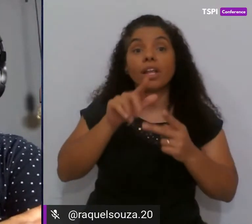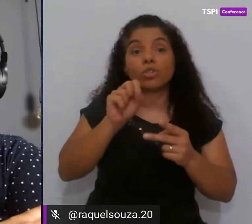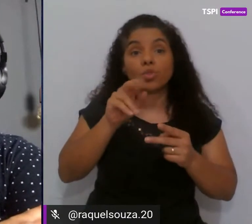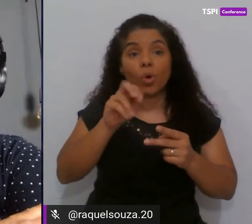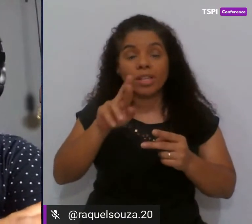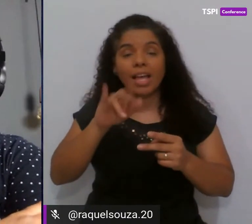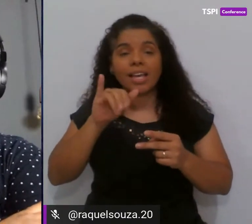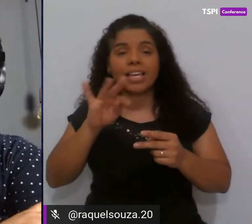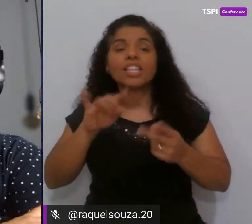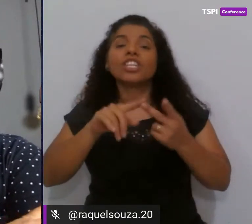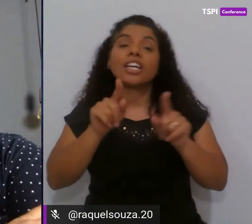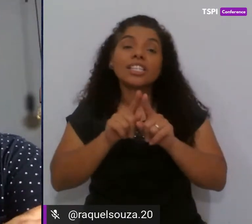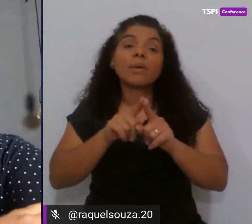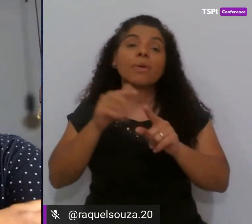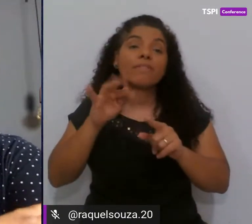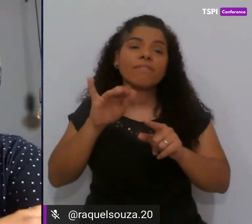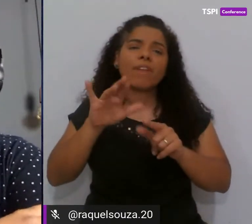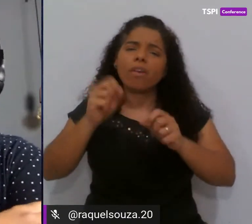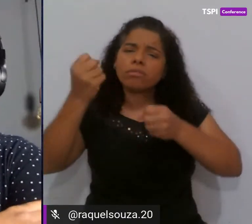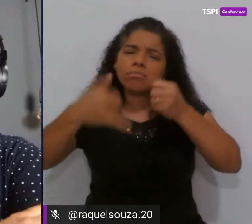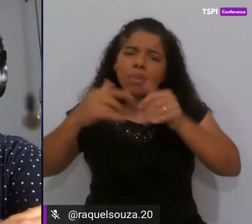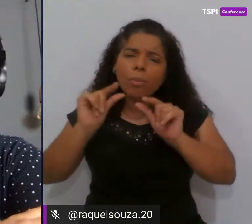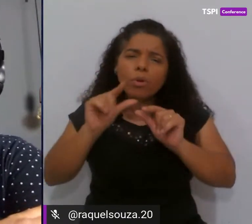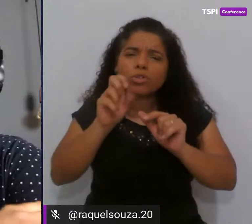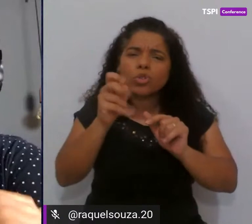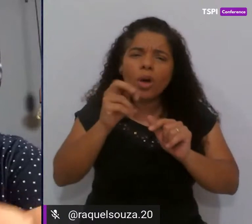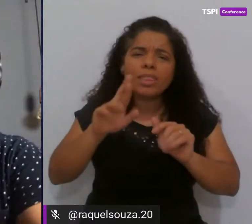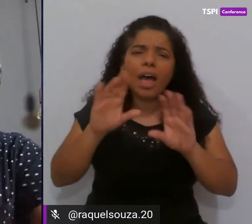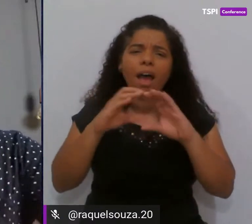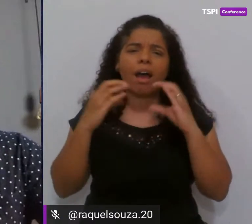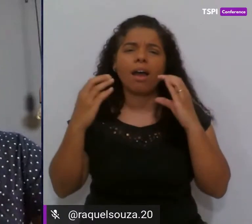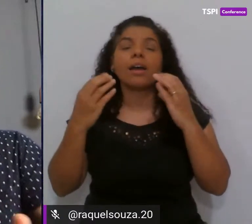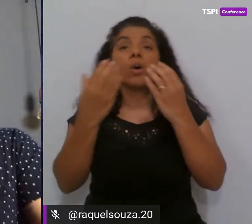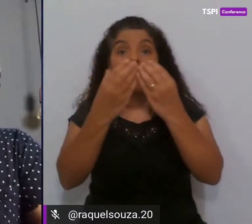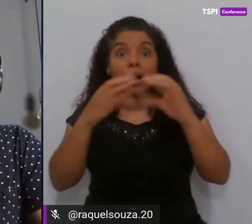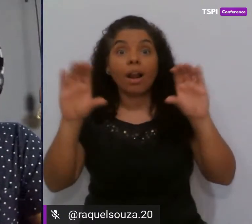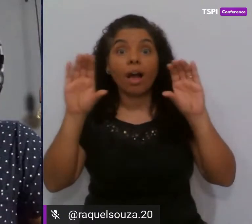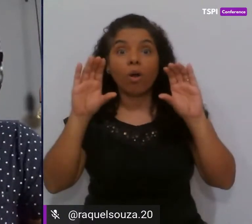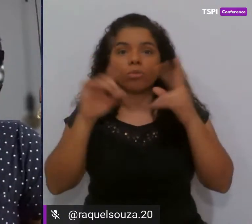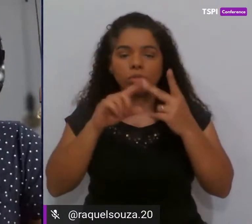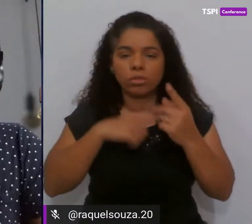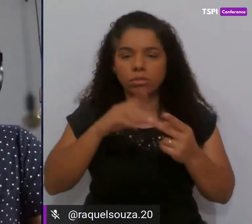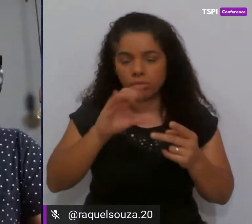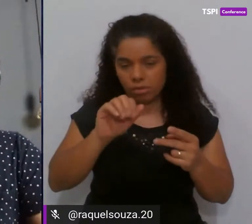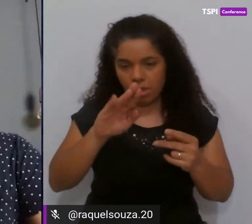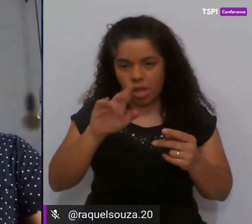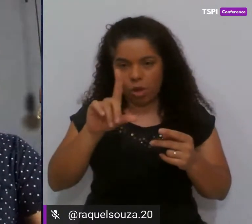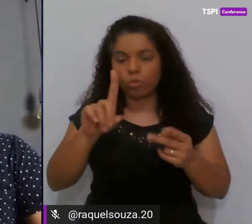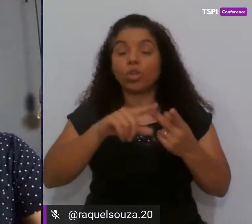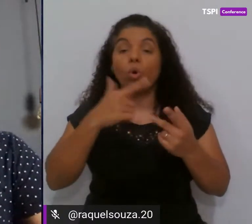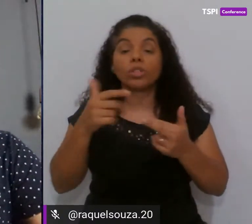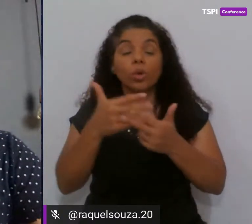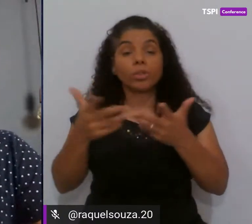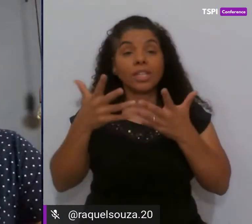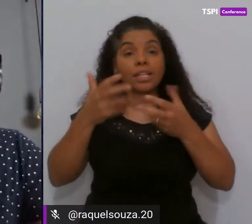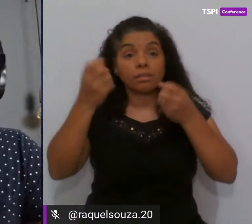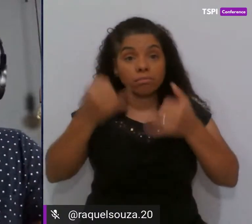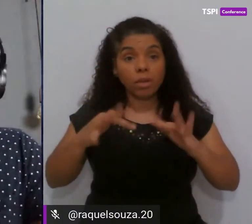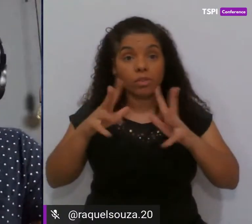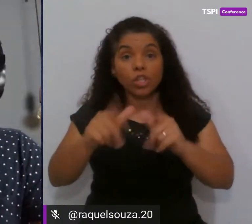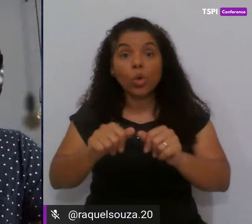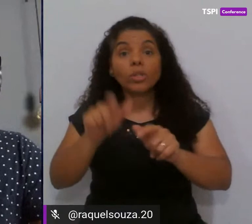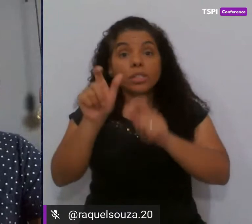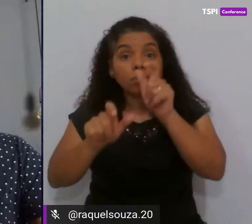e o Flávio também vai falar um pouquinho sobre o SonarCloud, ok? Outra coisa que eu queria lembrar aqui para todos vocês é que todas essas